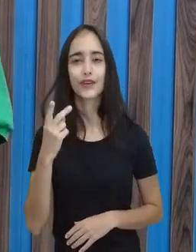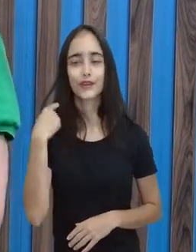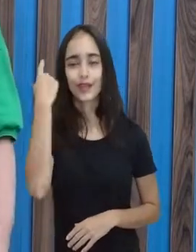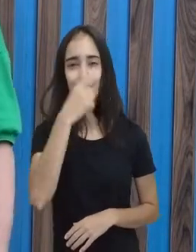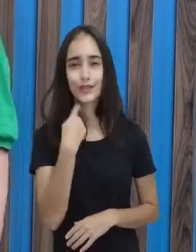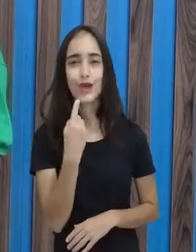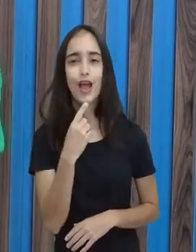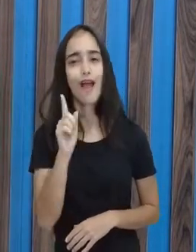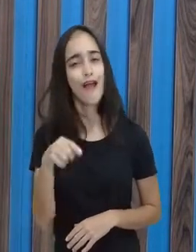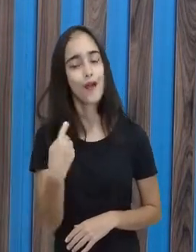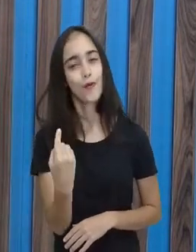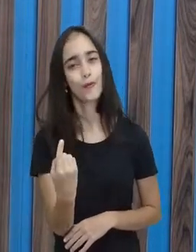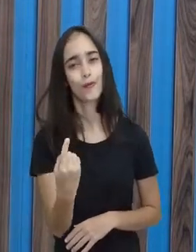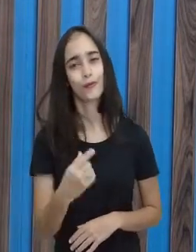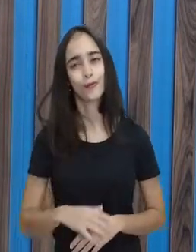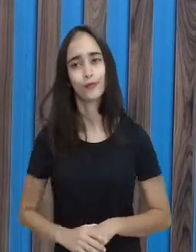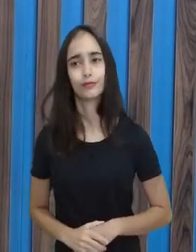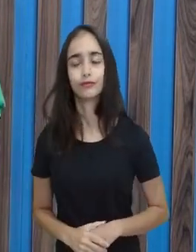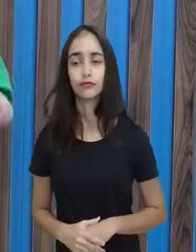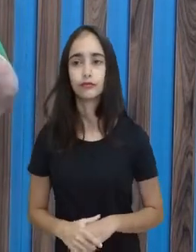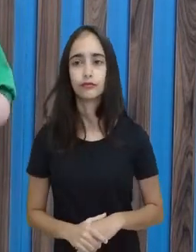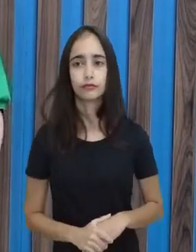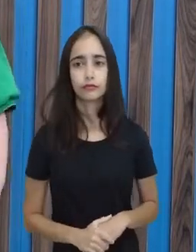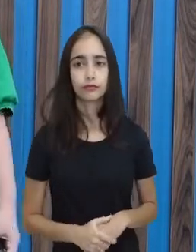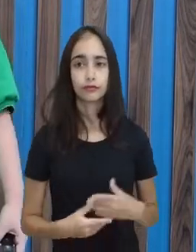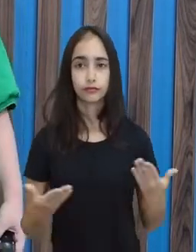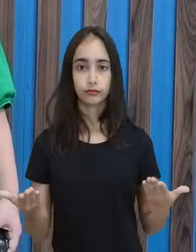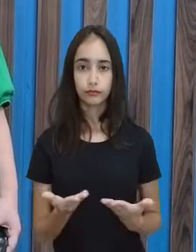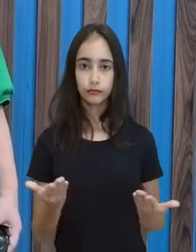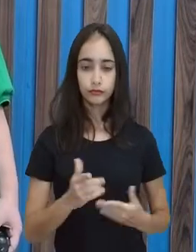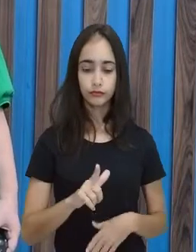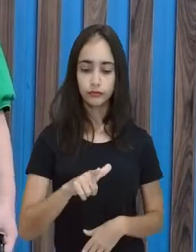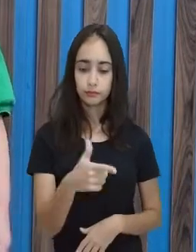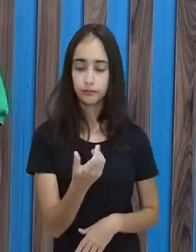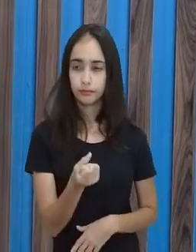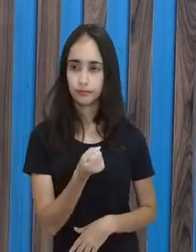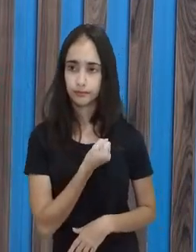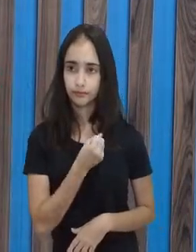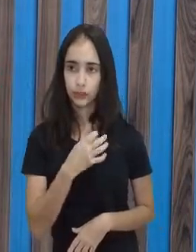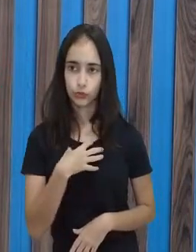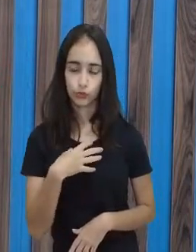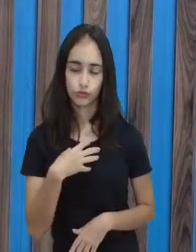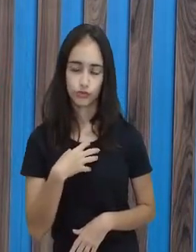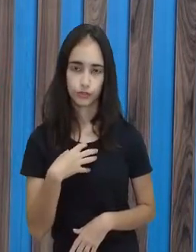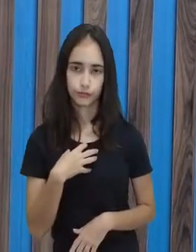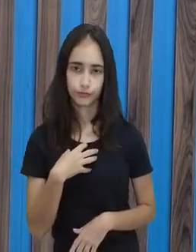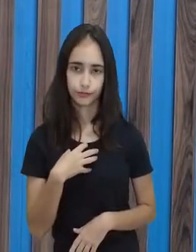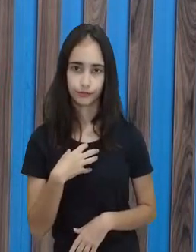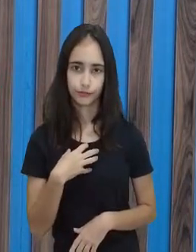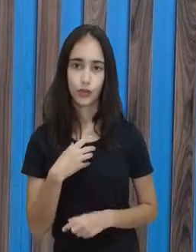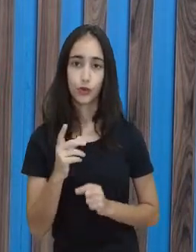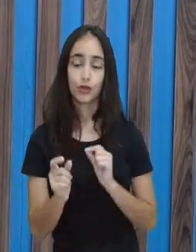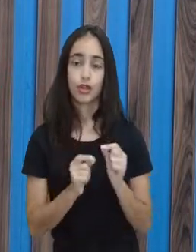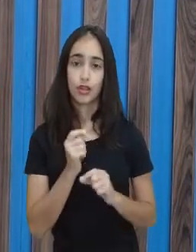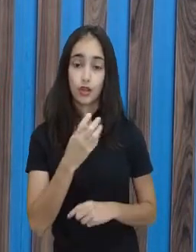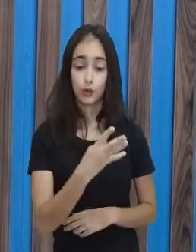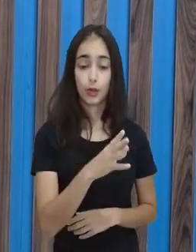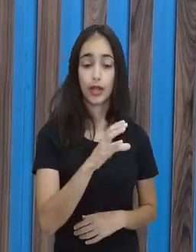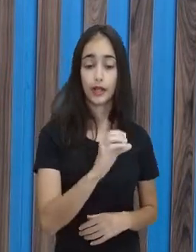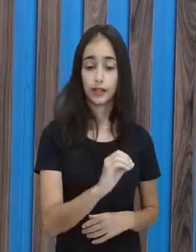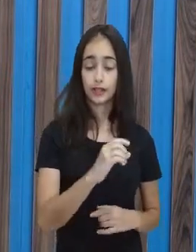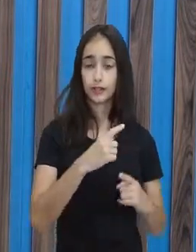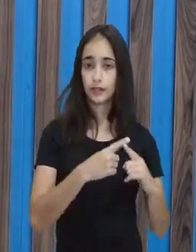1. Olha, outra maneira que a gente viu aqui. 40 vezes 2